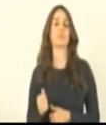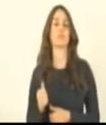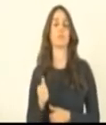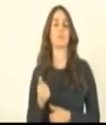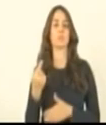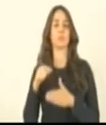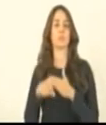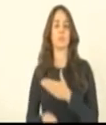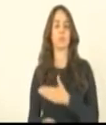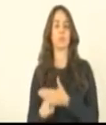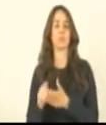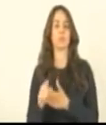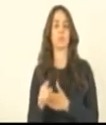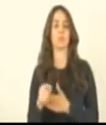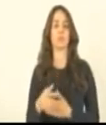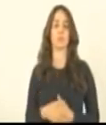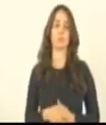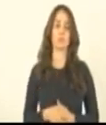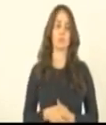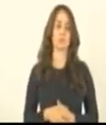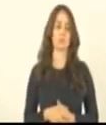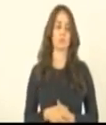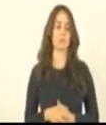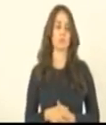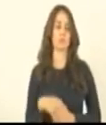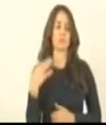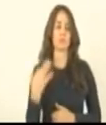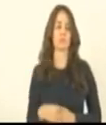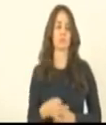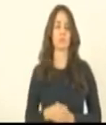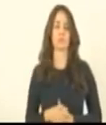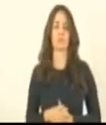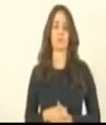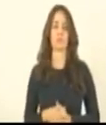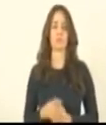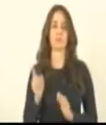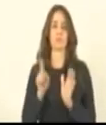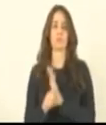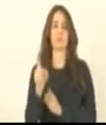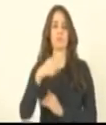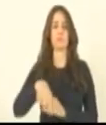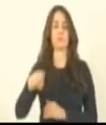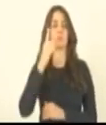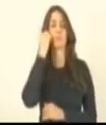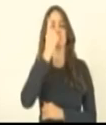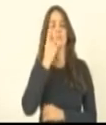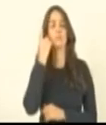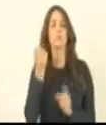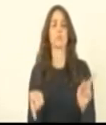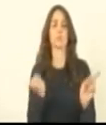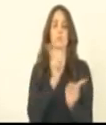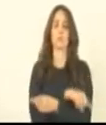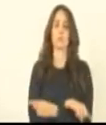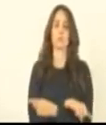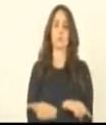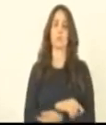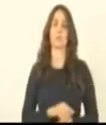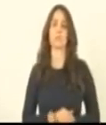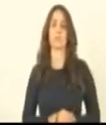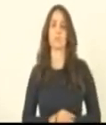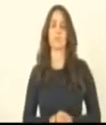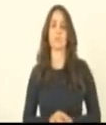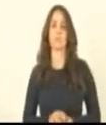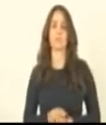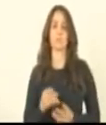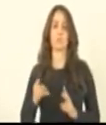profunda com os olhos de ver. Não tenha dúvida. Aí eu pergunto aos deputados que nós podemos fazer a inversão da pauta,